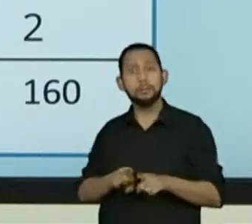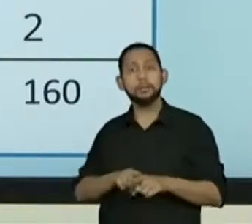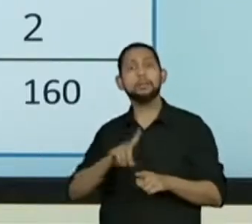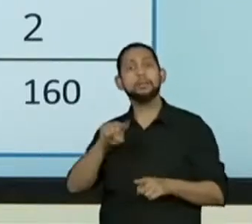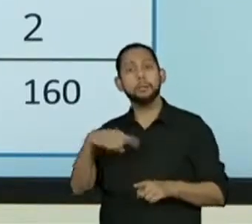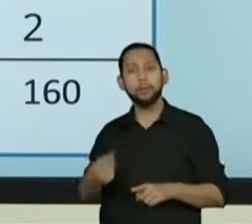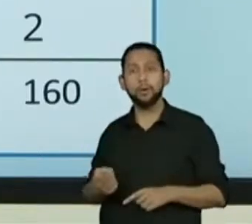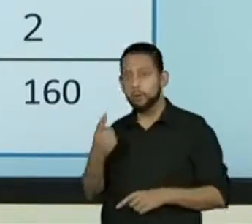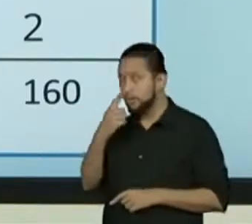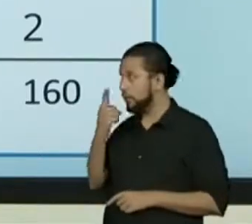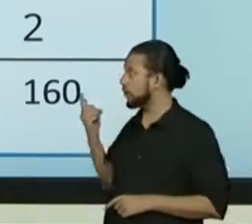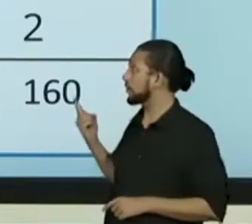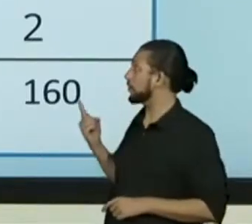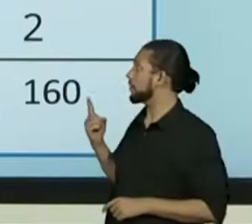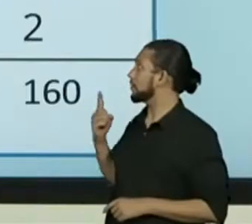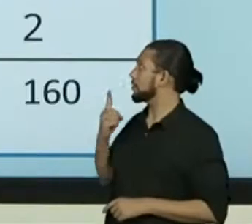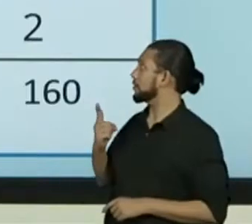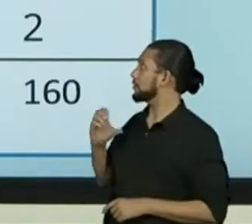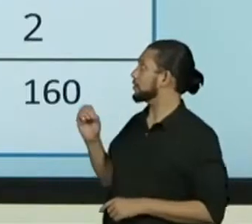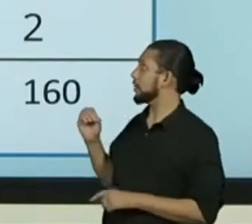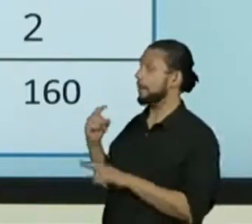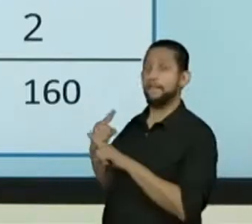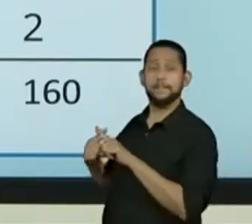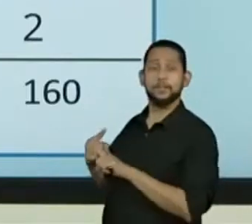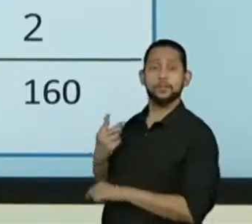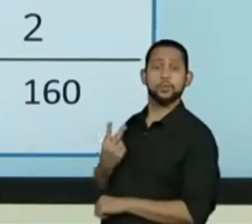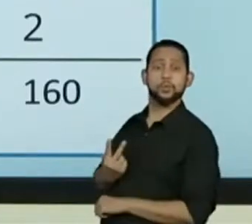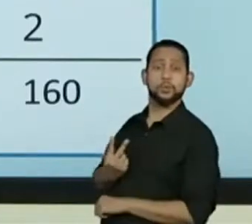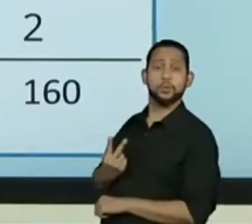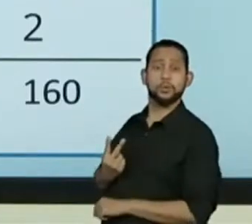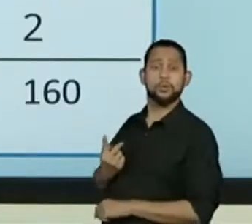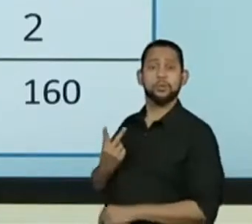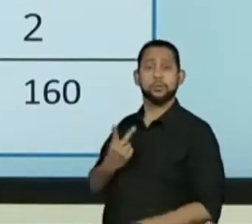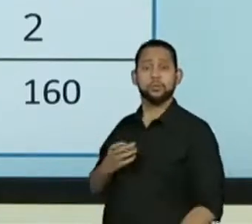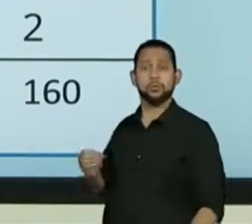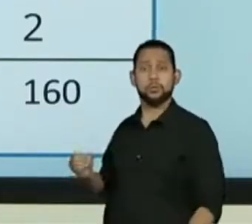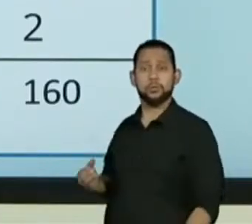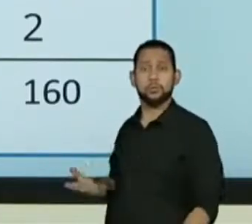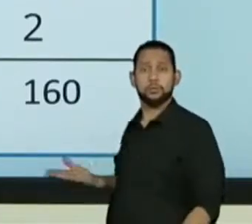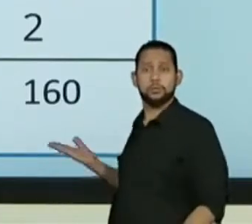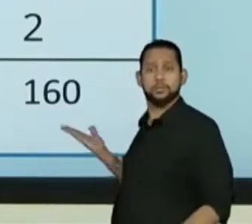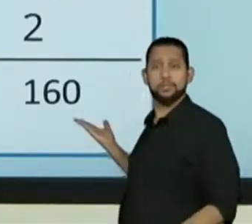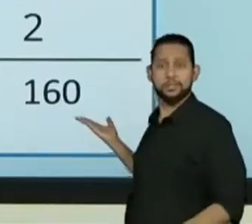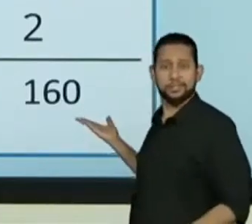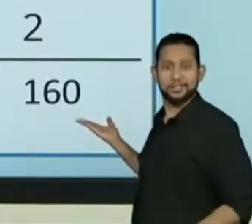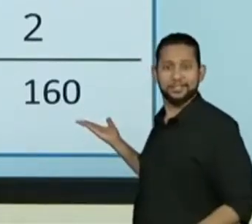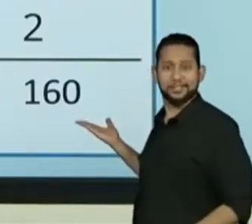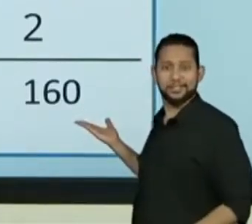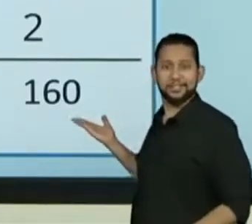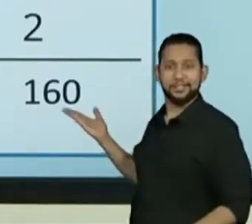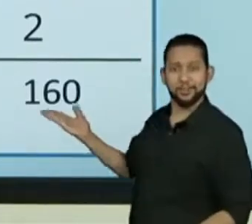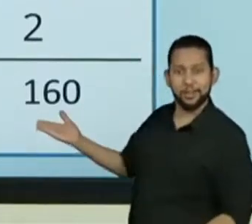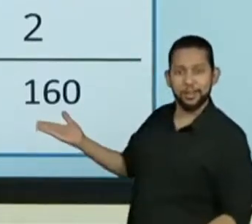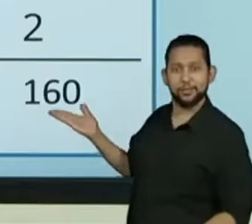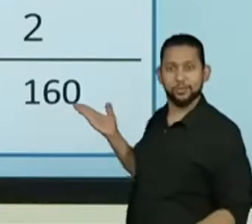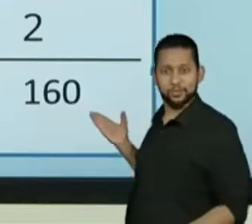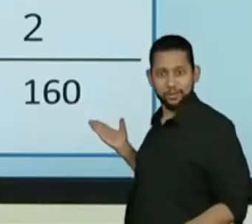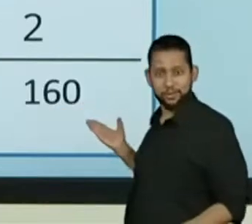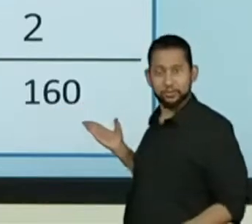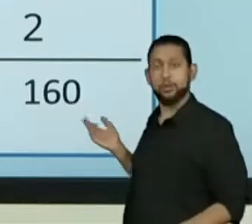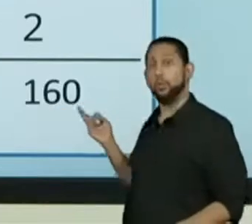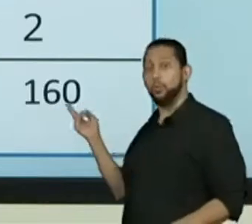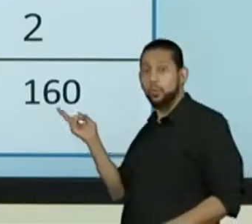faríamos o 100 vezes o 2, onde vamos obter 200. Nós somamos os dois